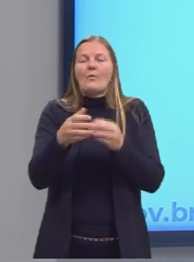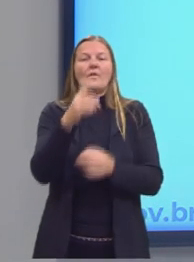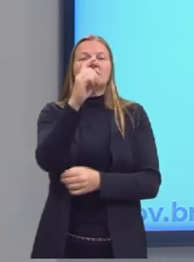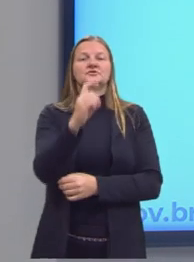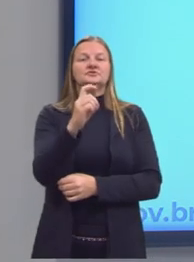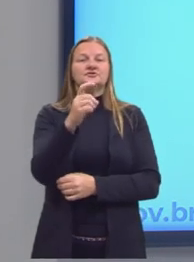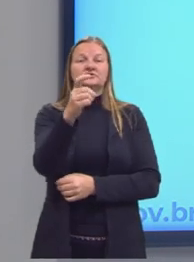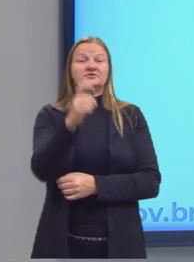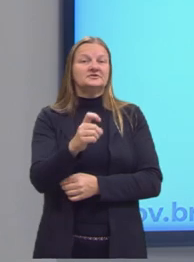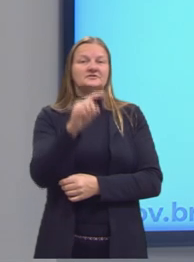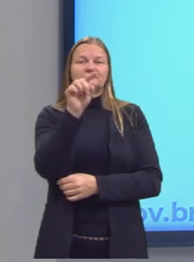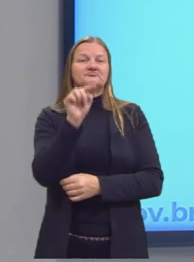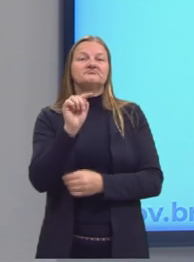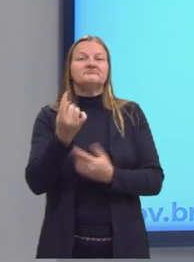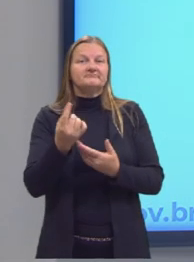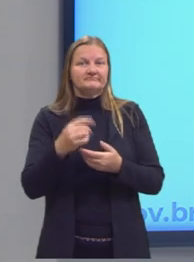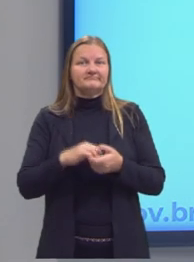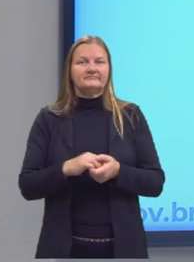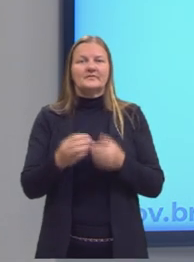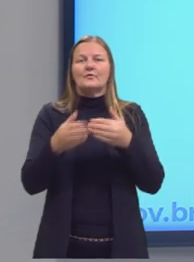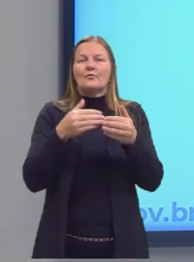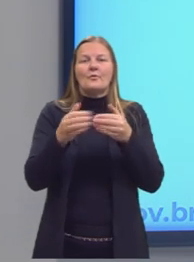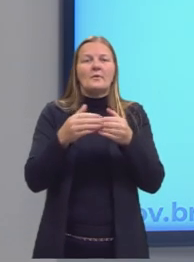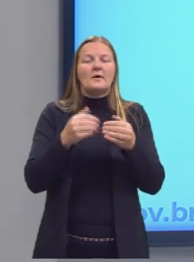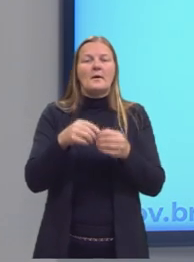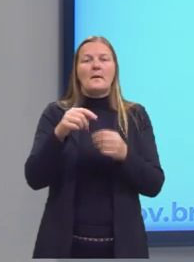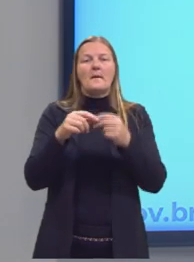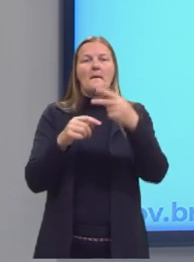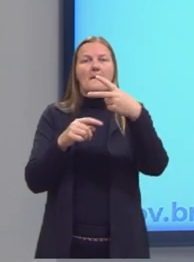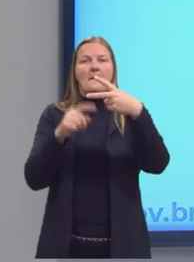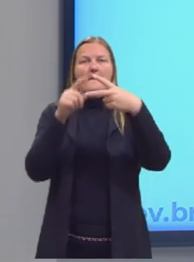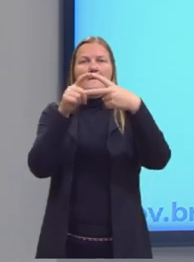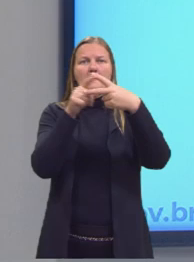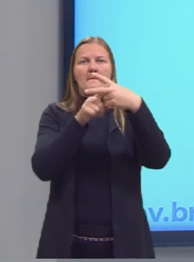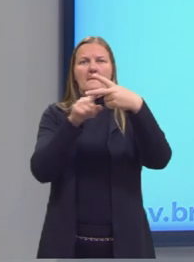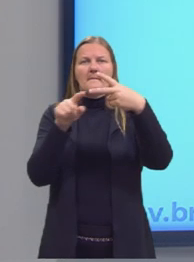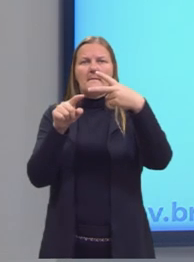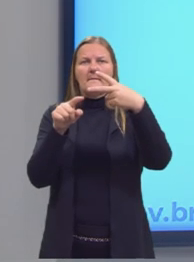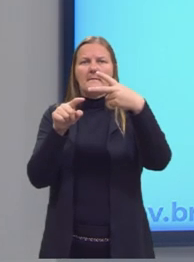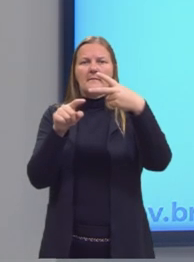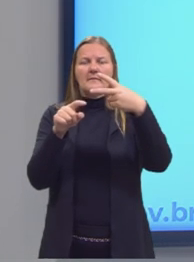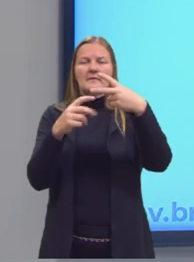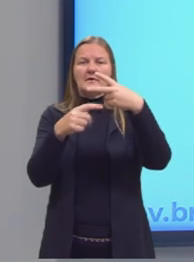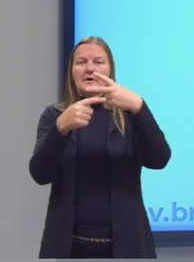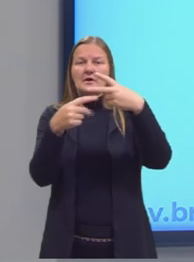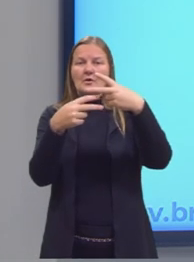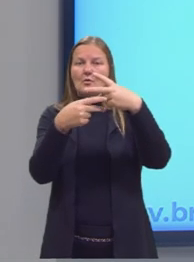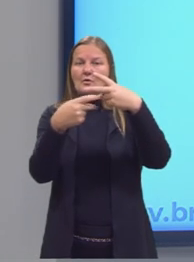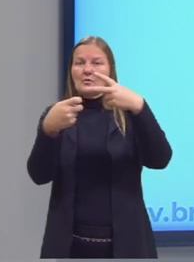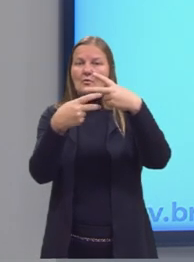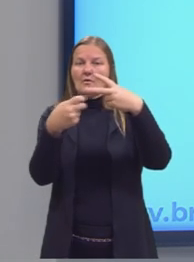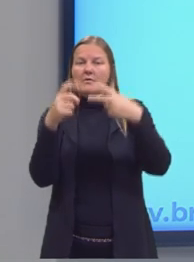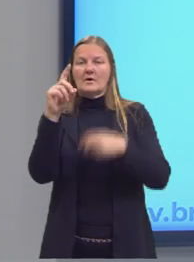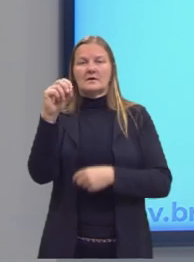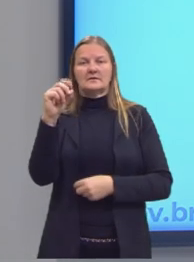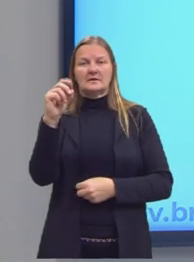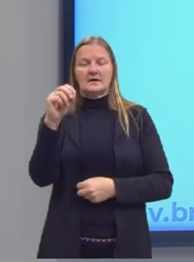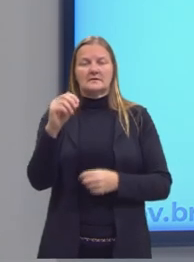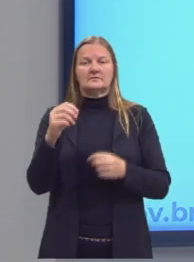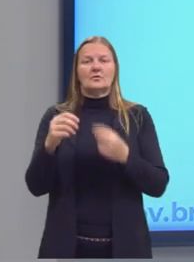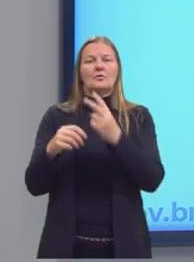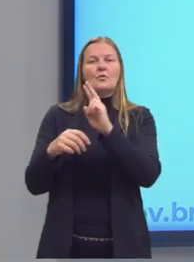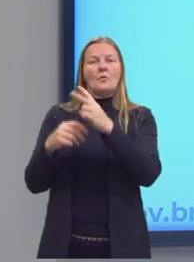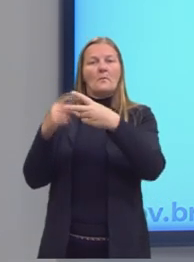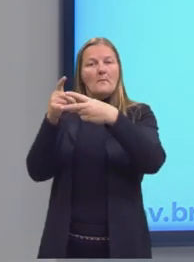representa ali um número que seja maior ou igual a 10 e menor ou igual a 25.